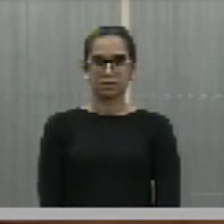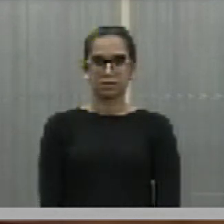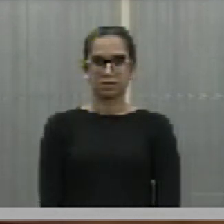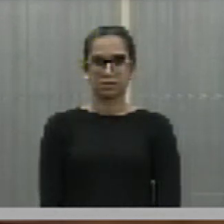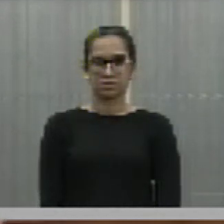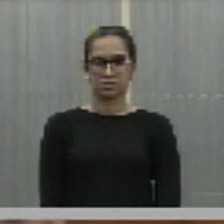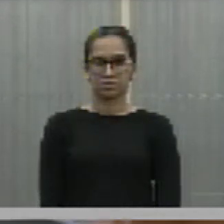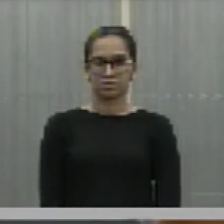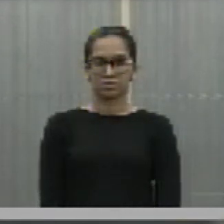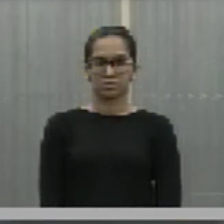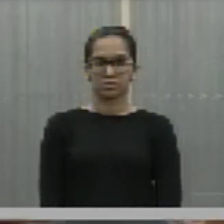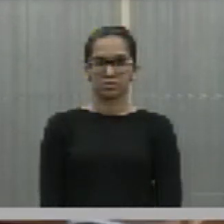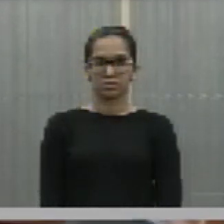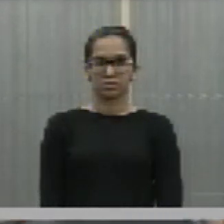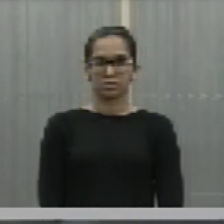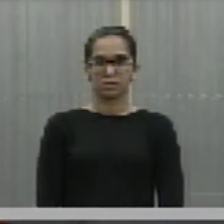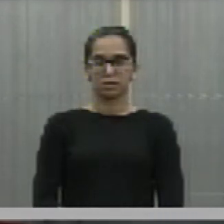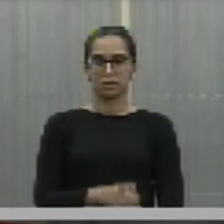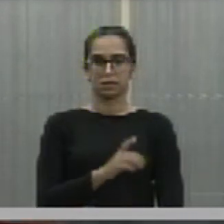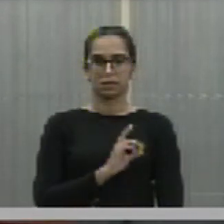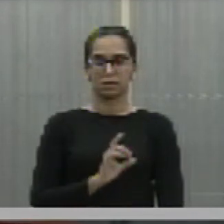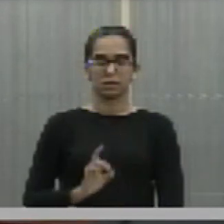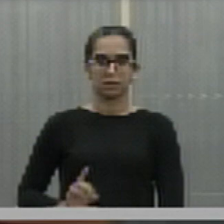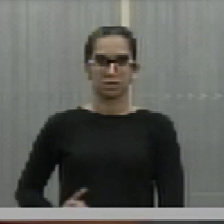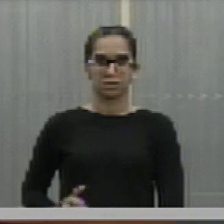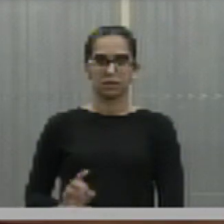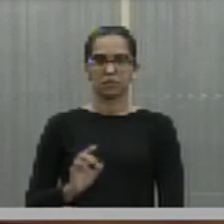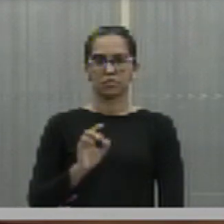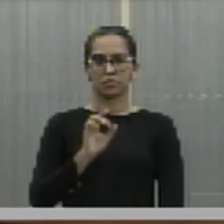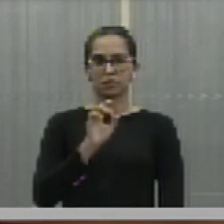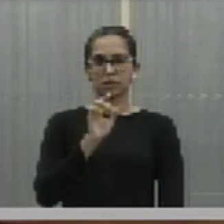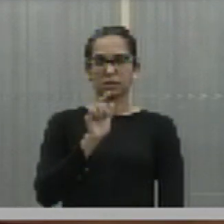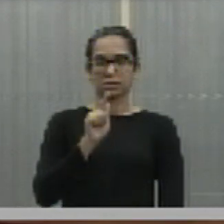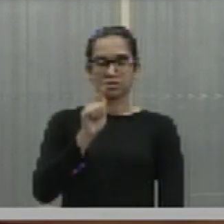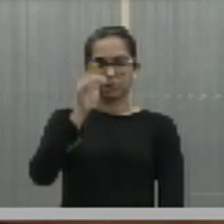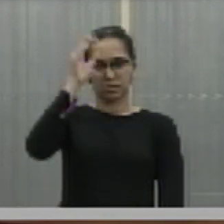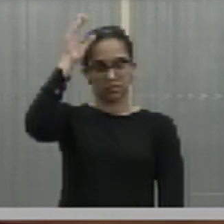Deputado Dr. Gil Carlos. Presente. Presente.